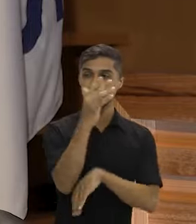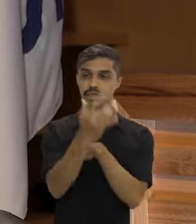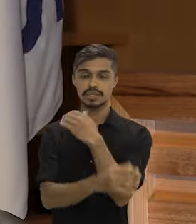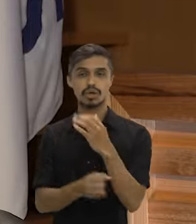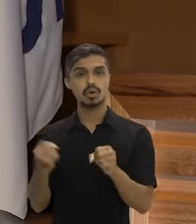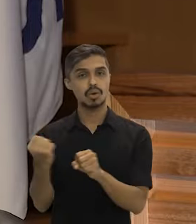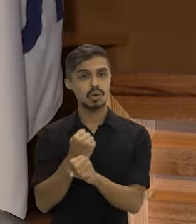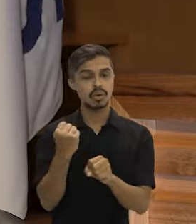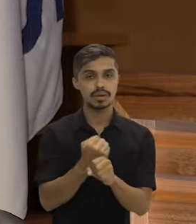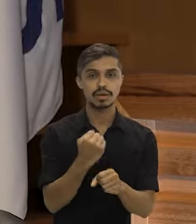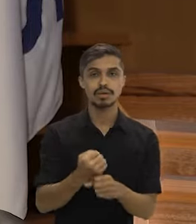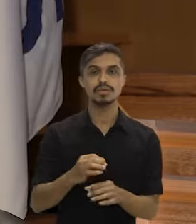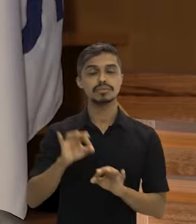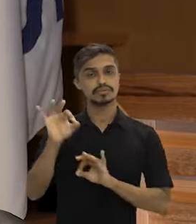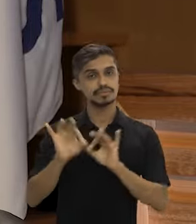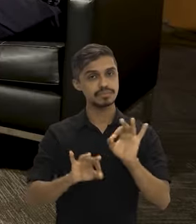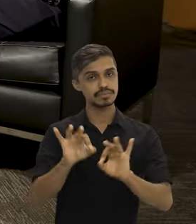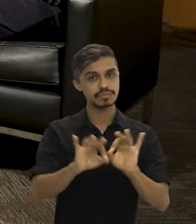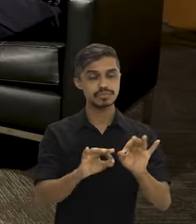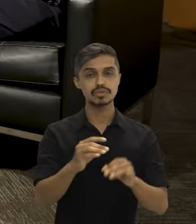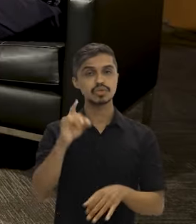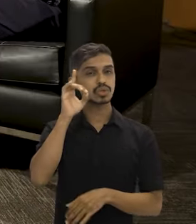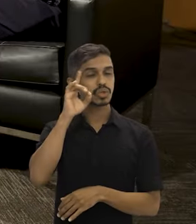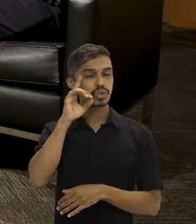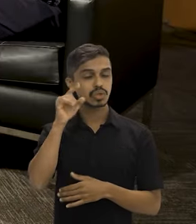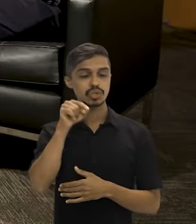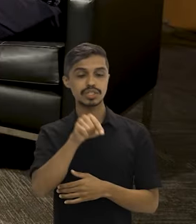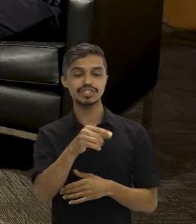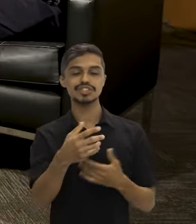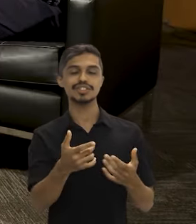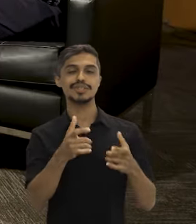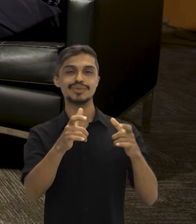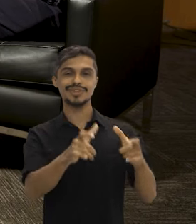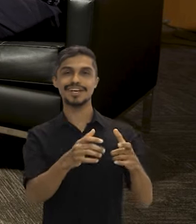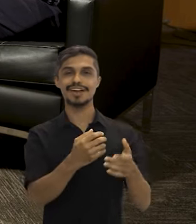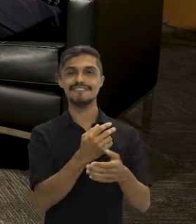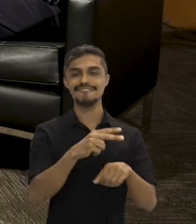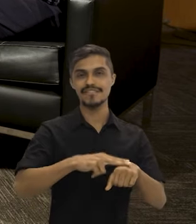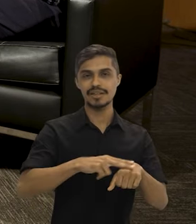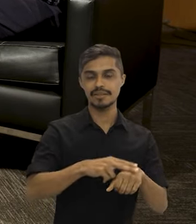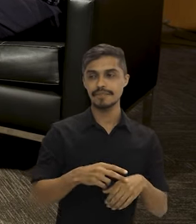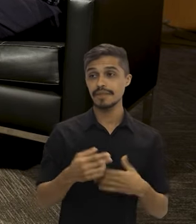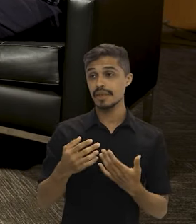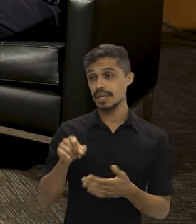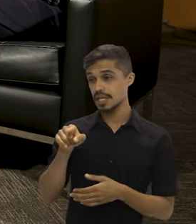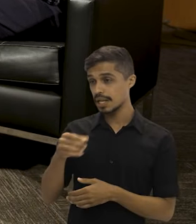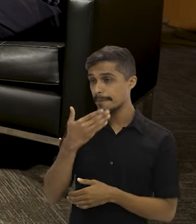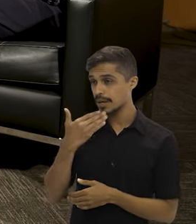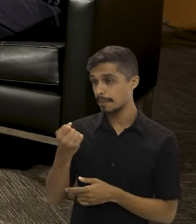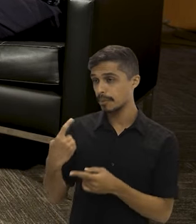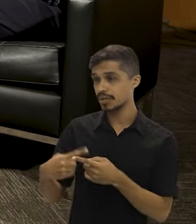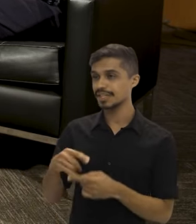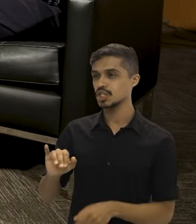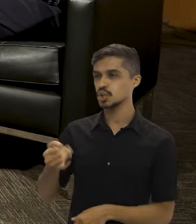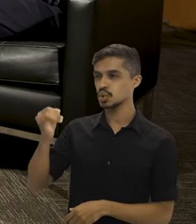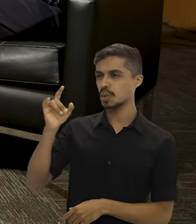construção de florestas, recomposição de áreas verdes. E a vantagem dele é ter juros mais baixos? Muito mais baixos.